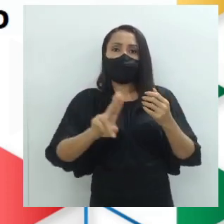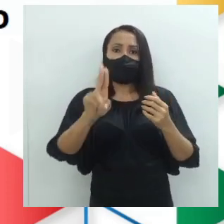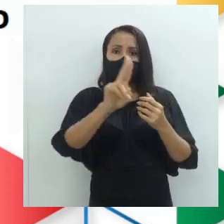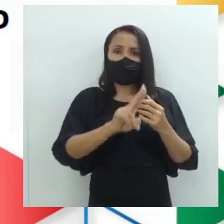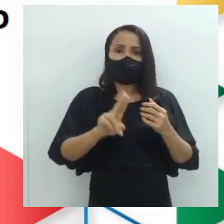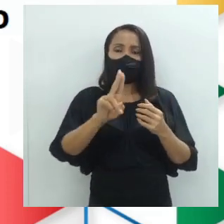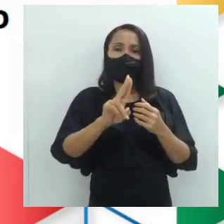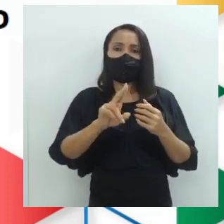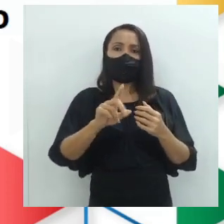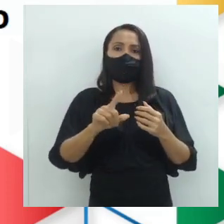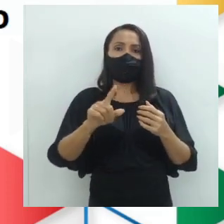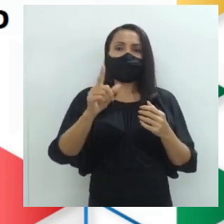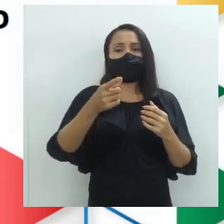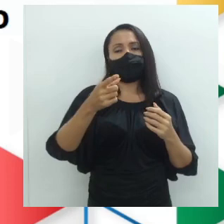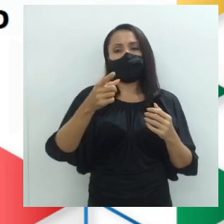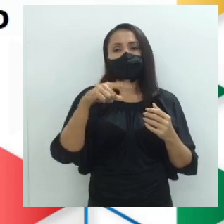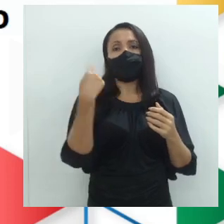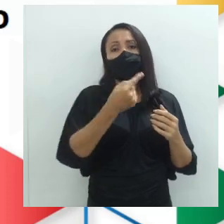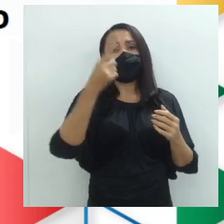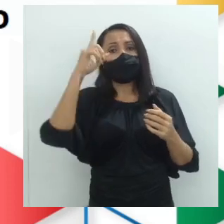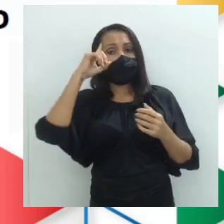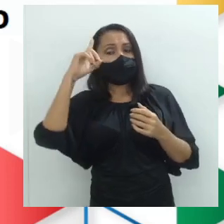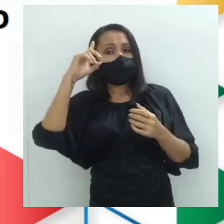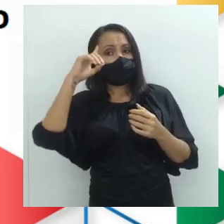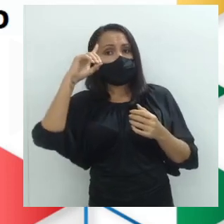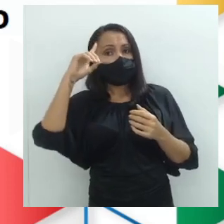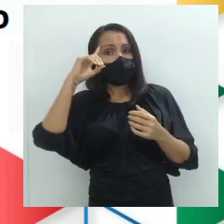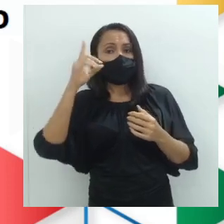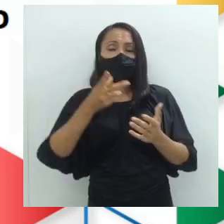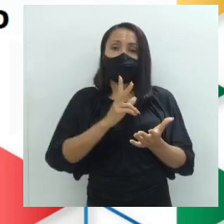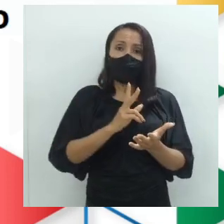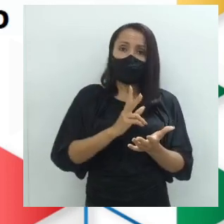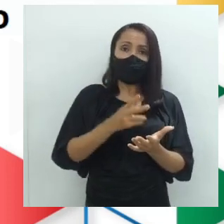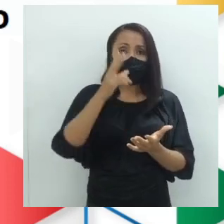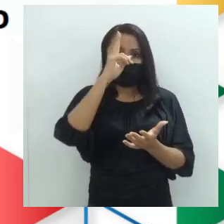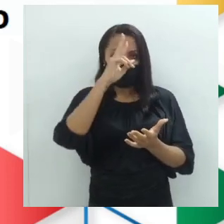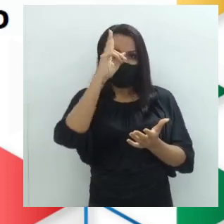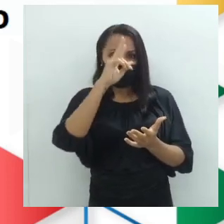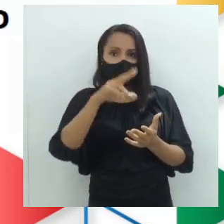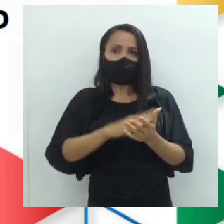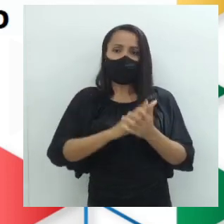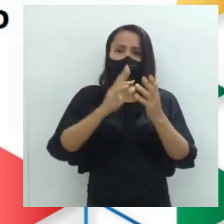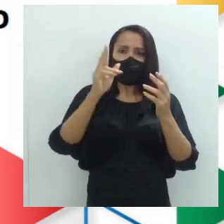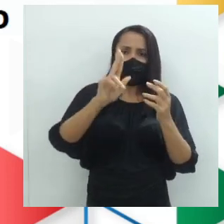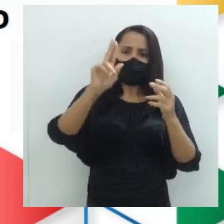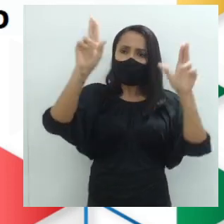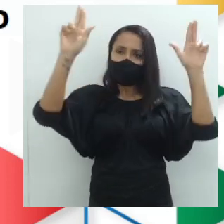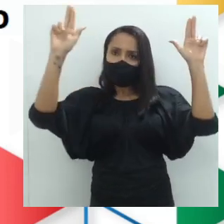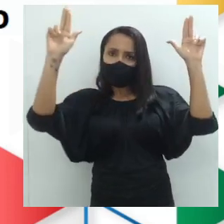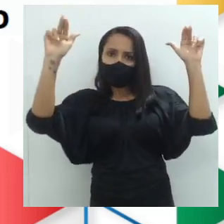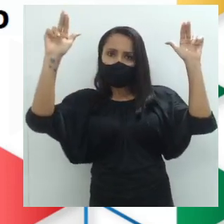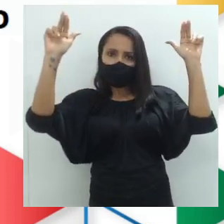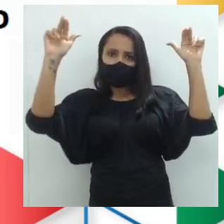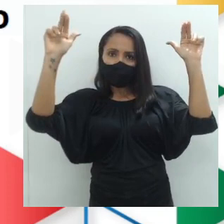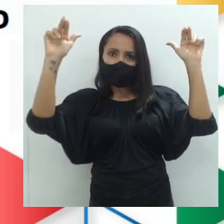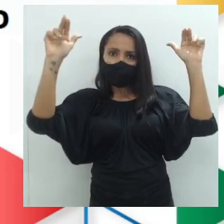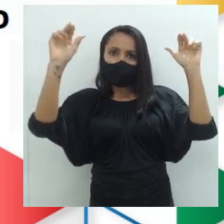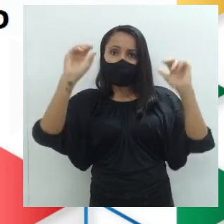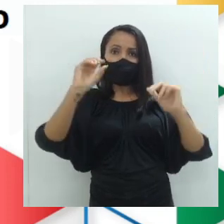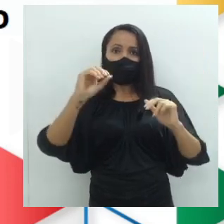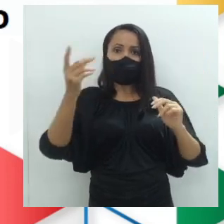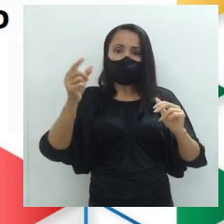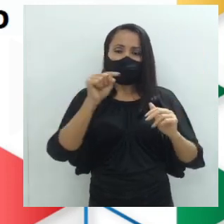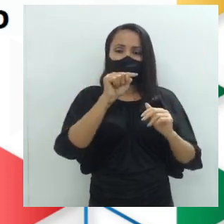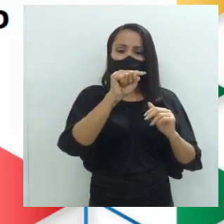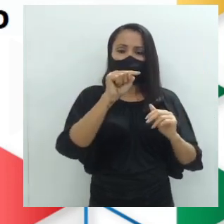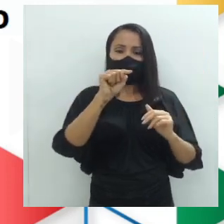no nosso cotidiano. E lembrem-se que a gente usa aspas e também reticências para